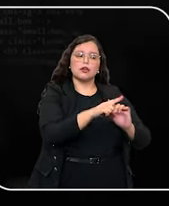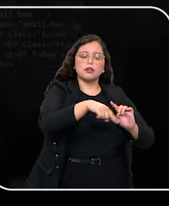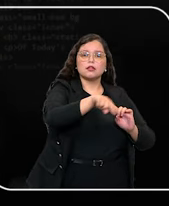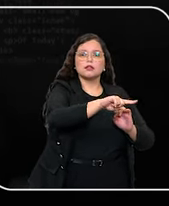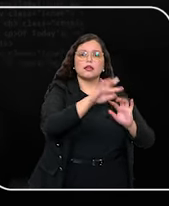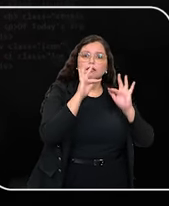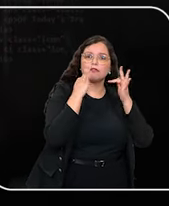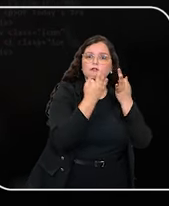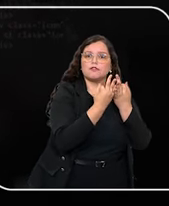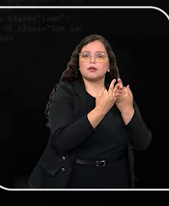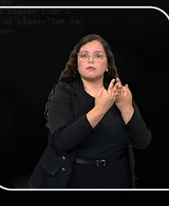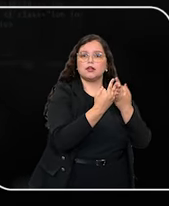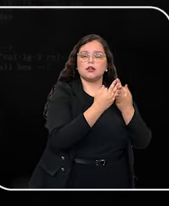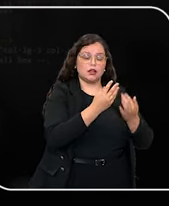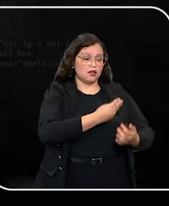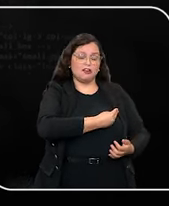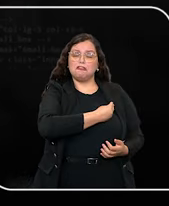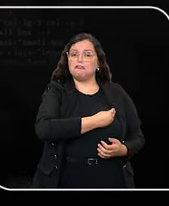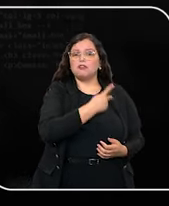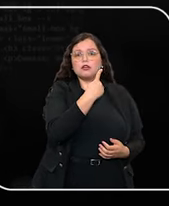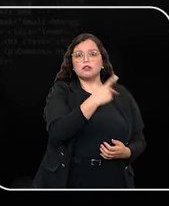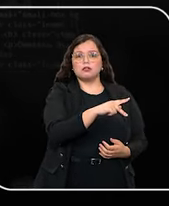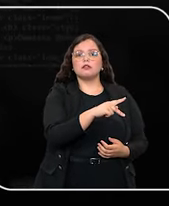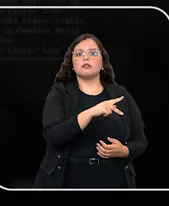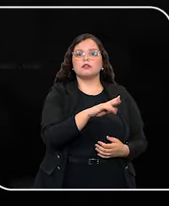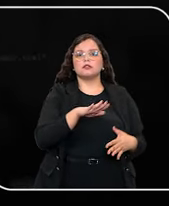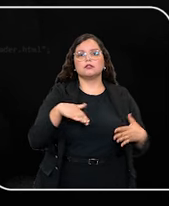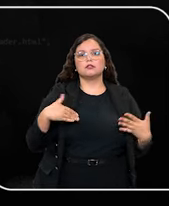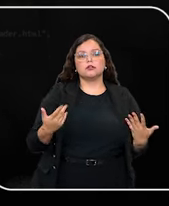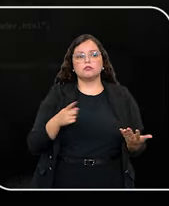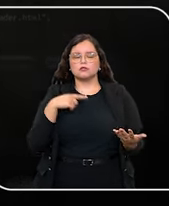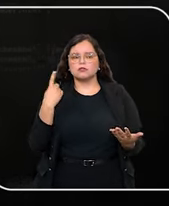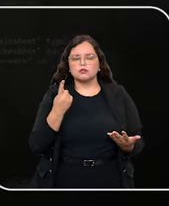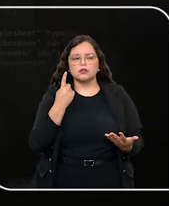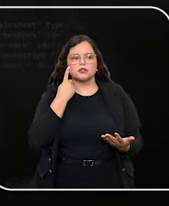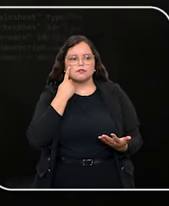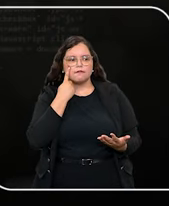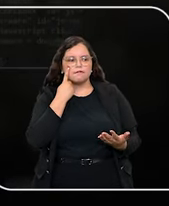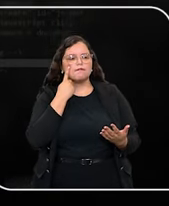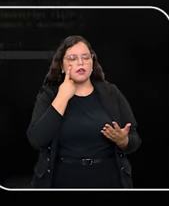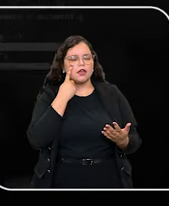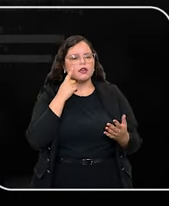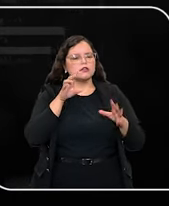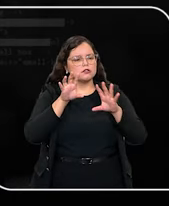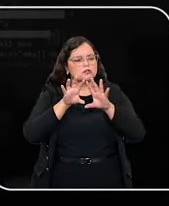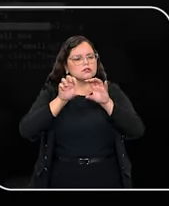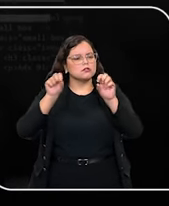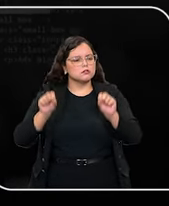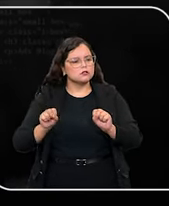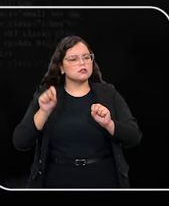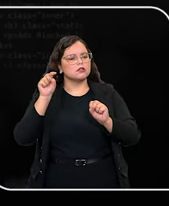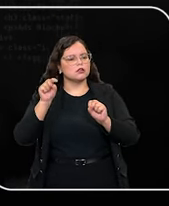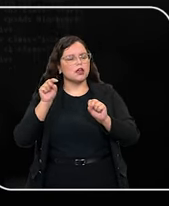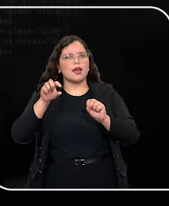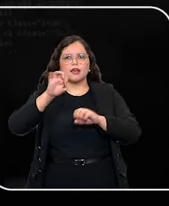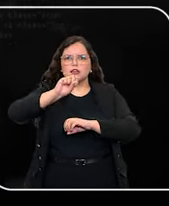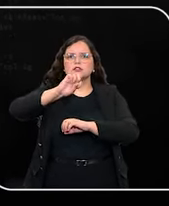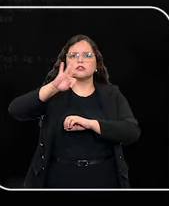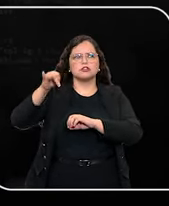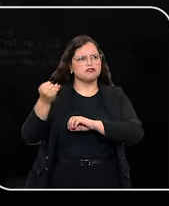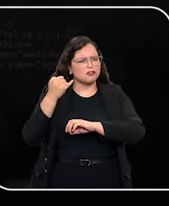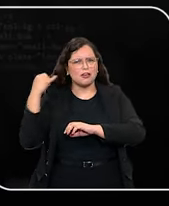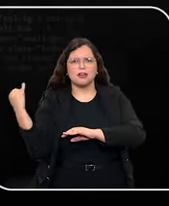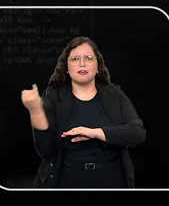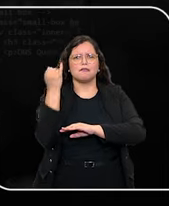famílias, as suas relações, a sua história de vida. Quando a gente consegue olhar para um tribunal da importância do Superior